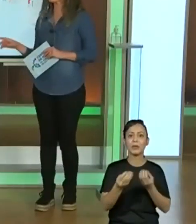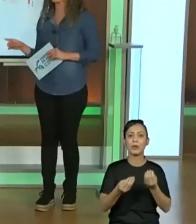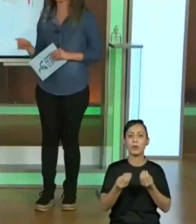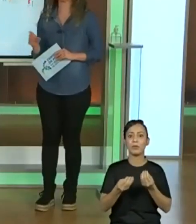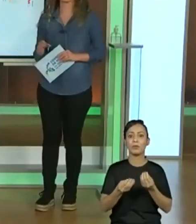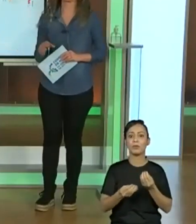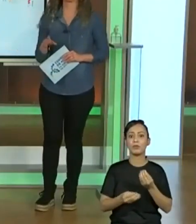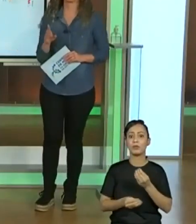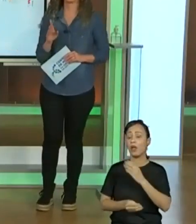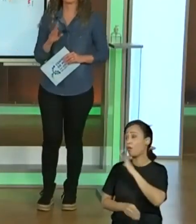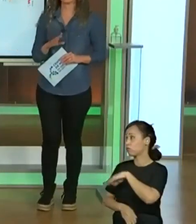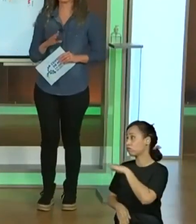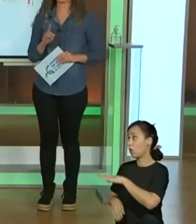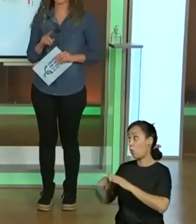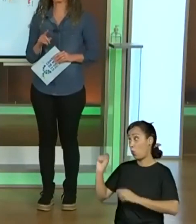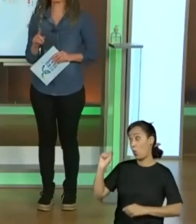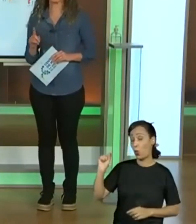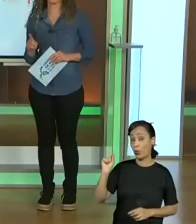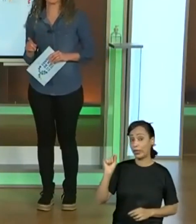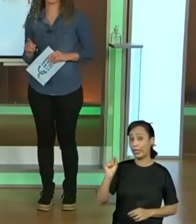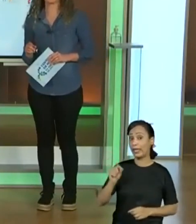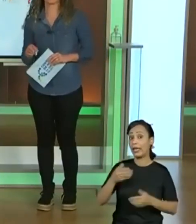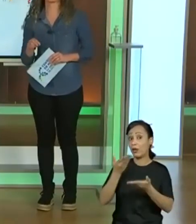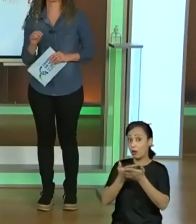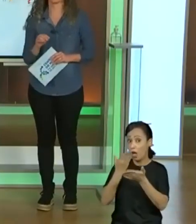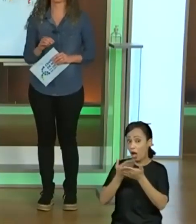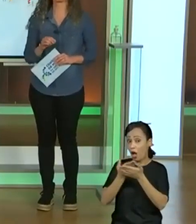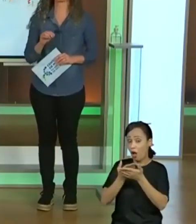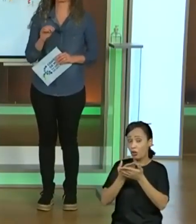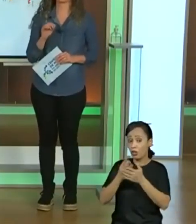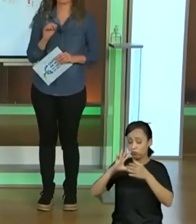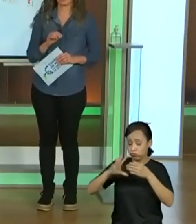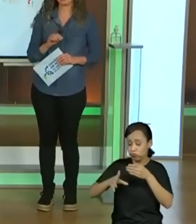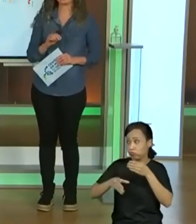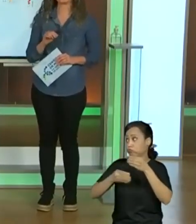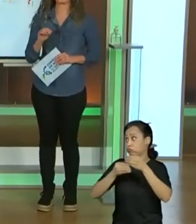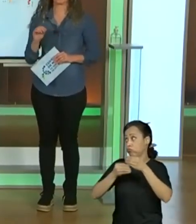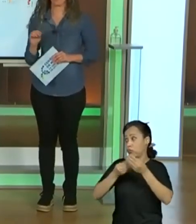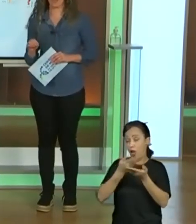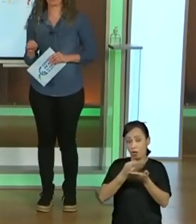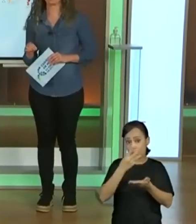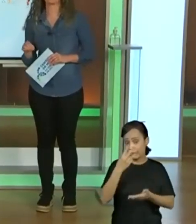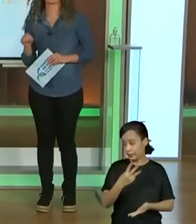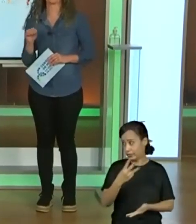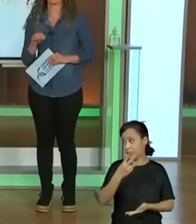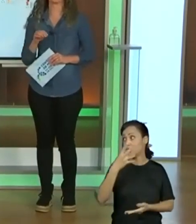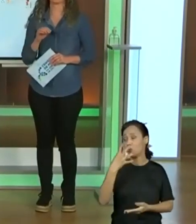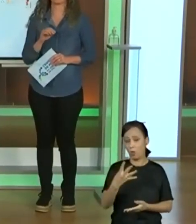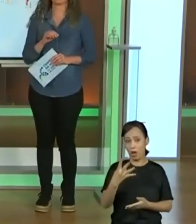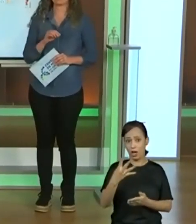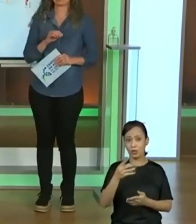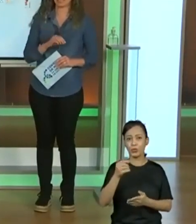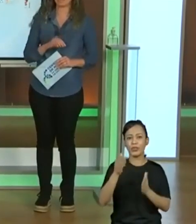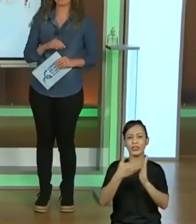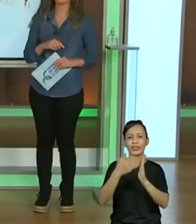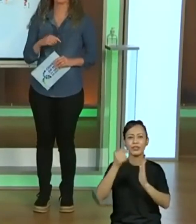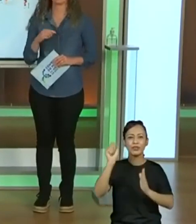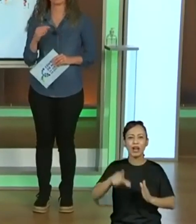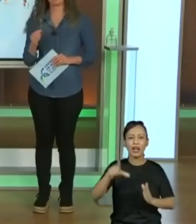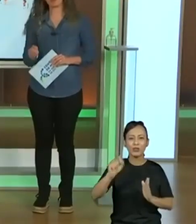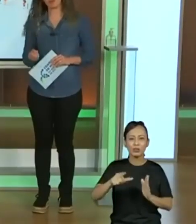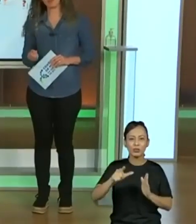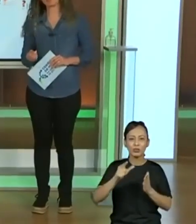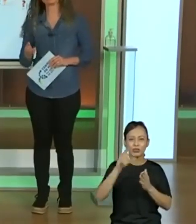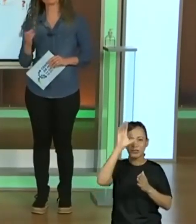Vivi, deixa eu só lembrar. Nós estamos continuando as aulas 3 e 4 do material do Aprender Sempre.